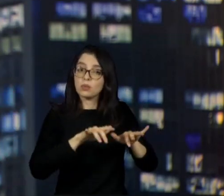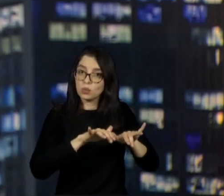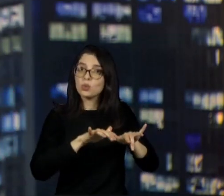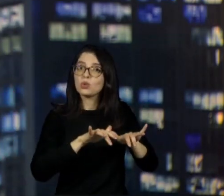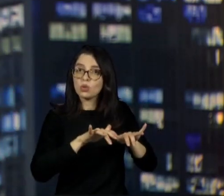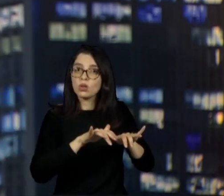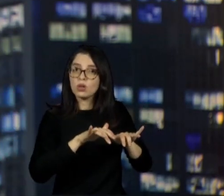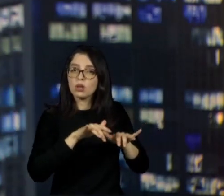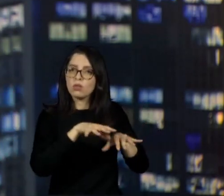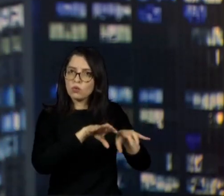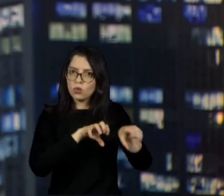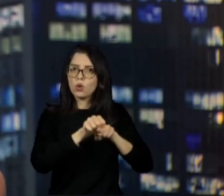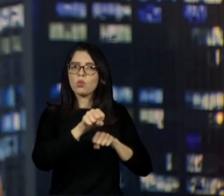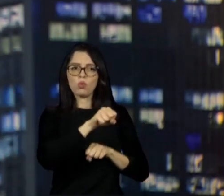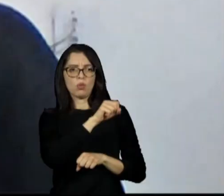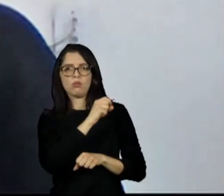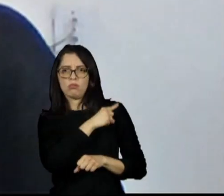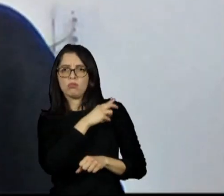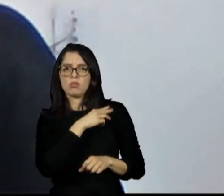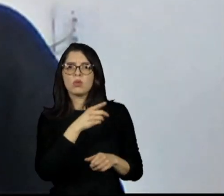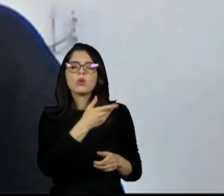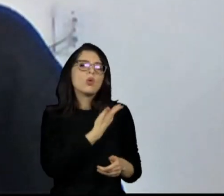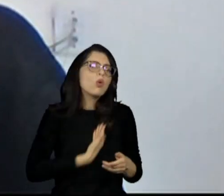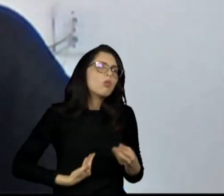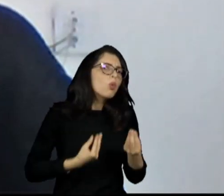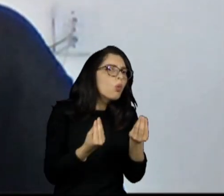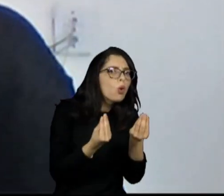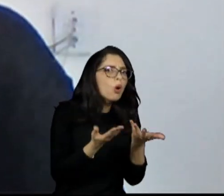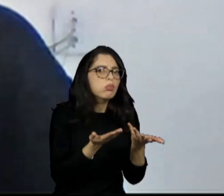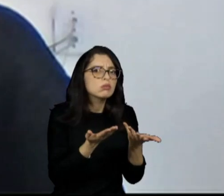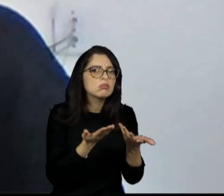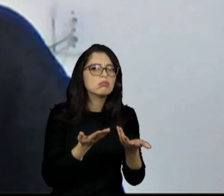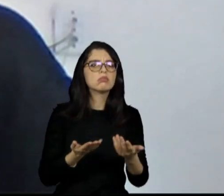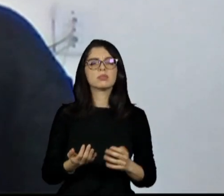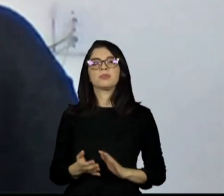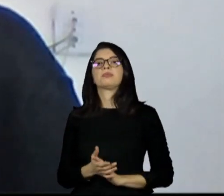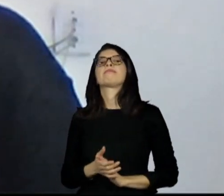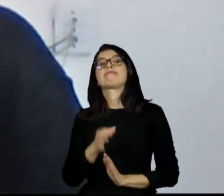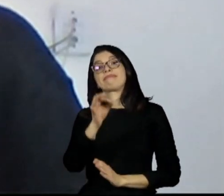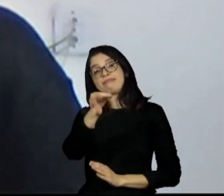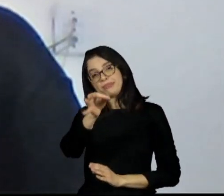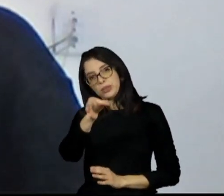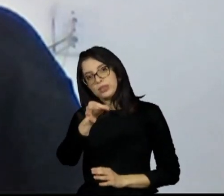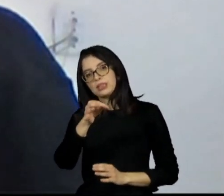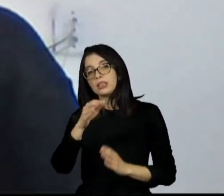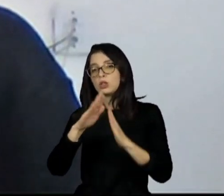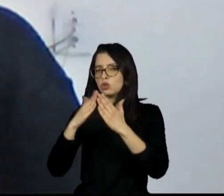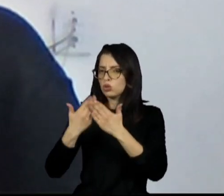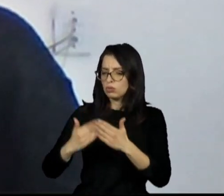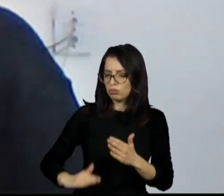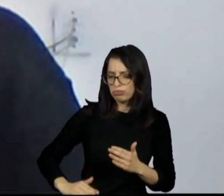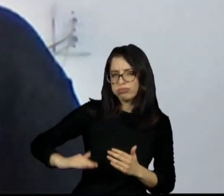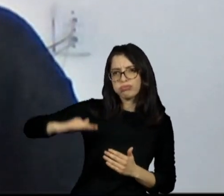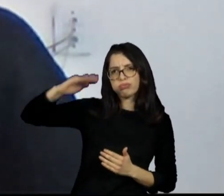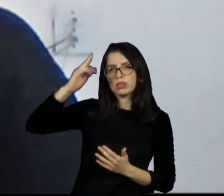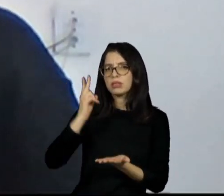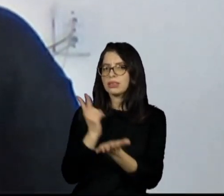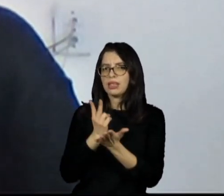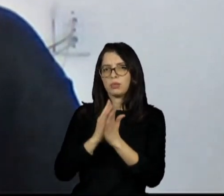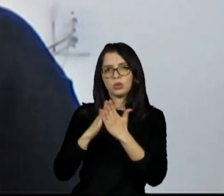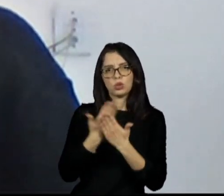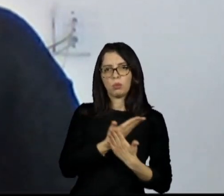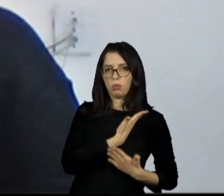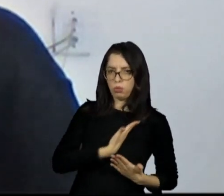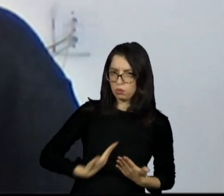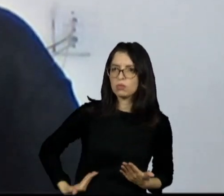médio para você em escola pública? Olha, tendo sempre estudado em escola pública, eu passei por os mais